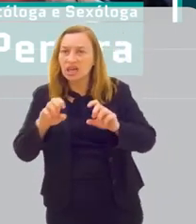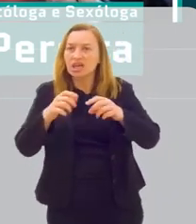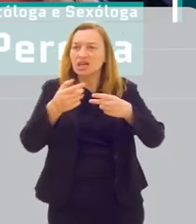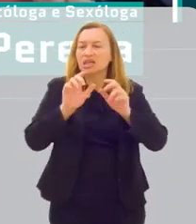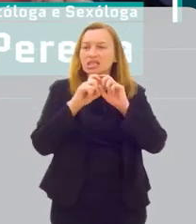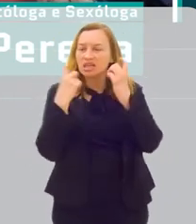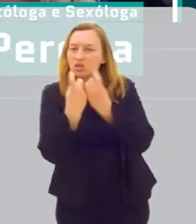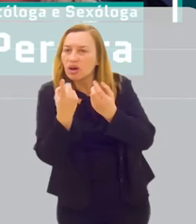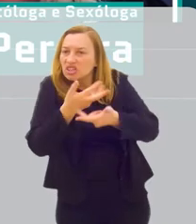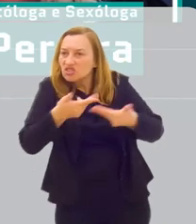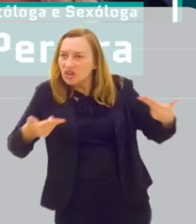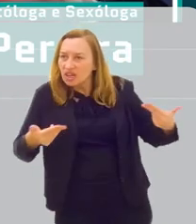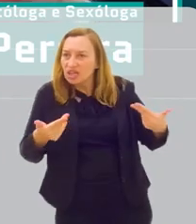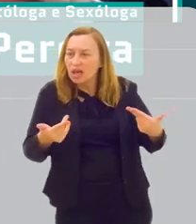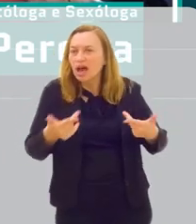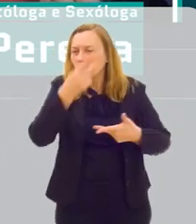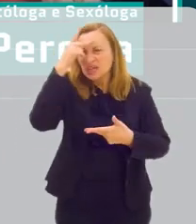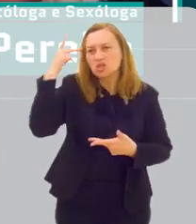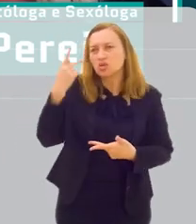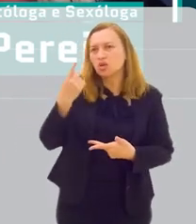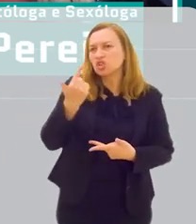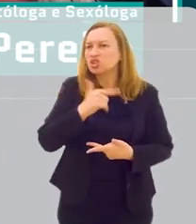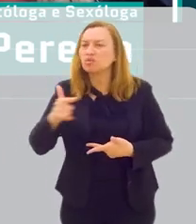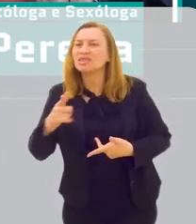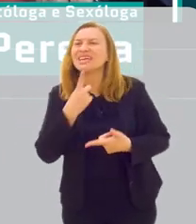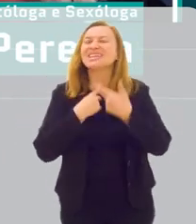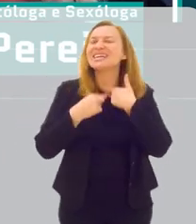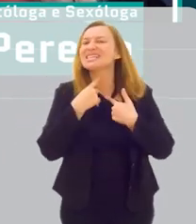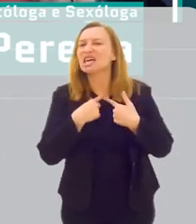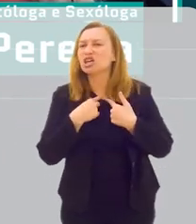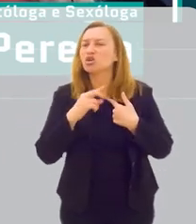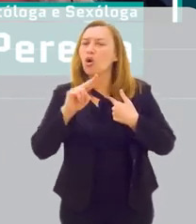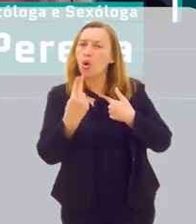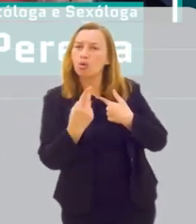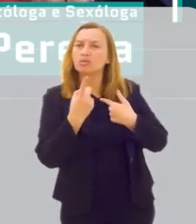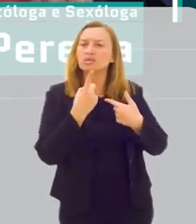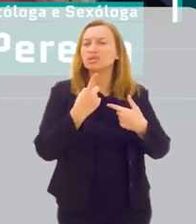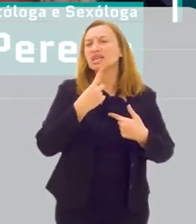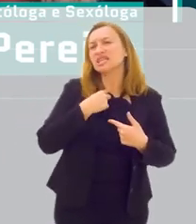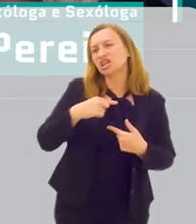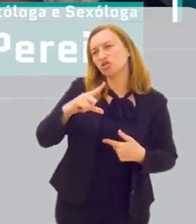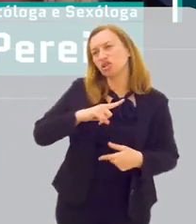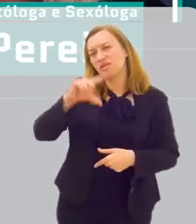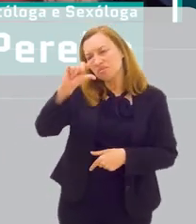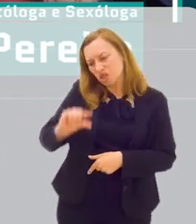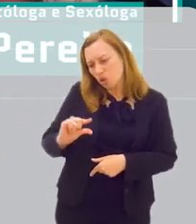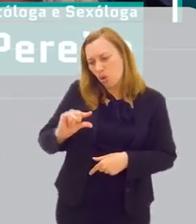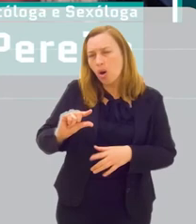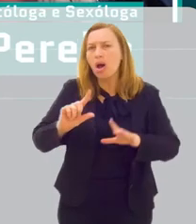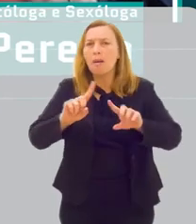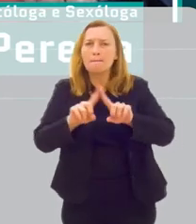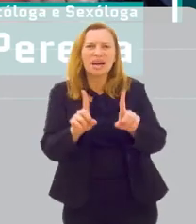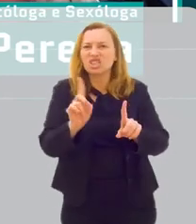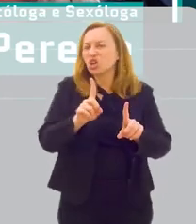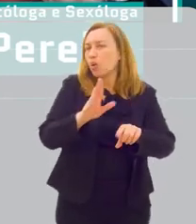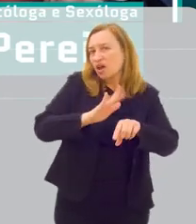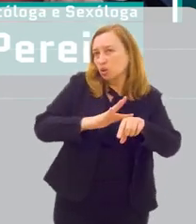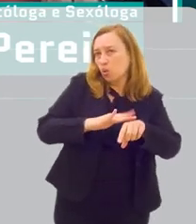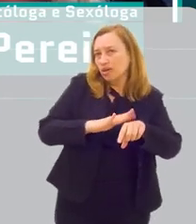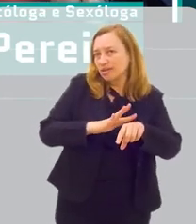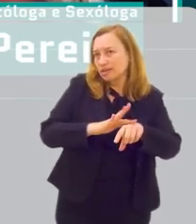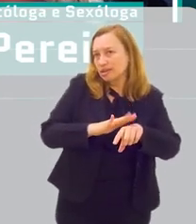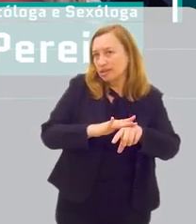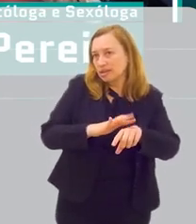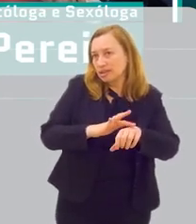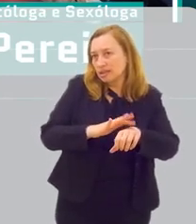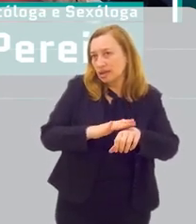não têm o desejo sexual ou têm esse desejo menor, mas isso não é